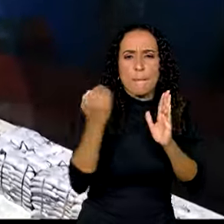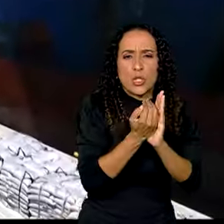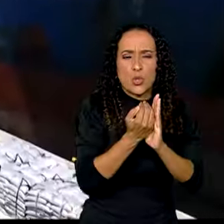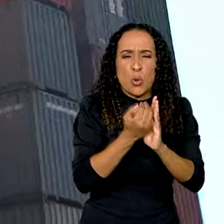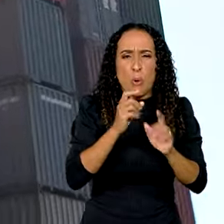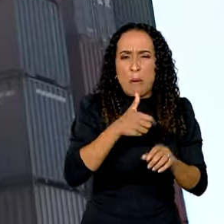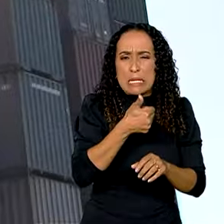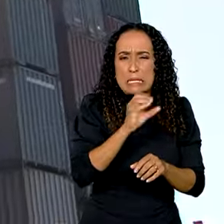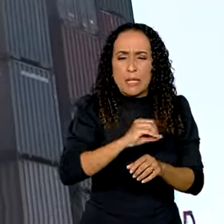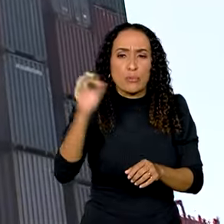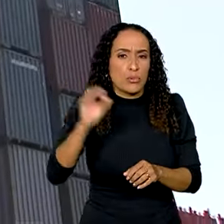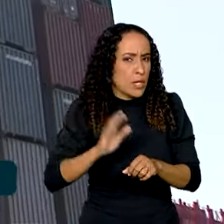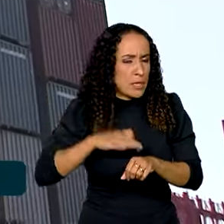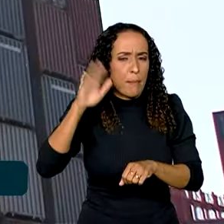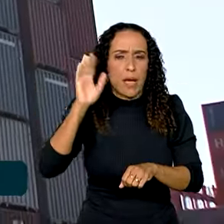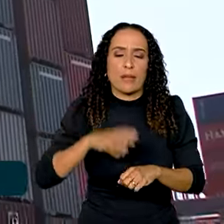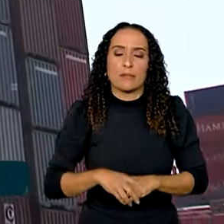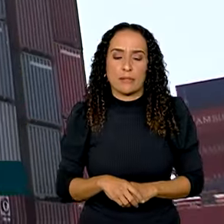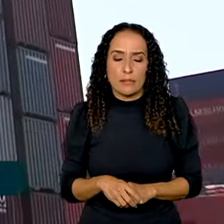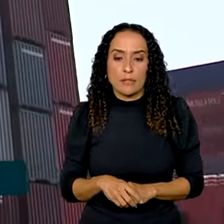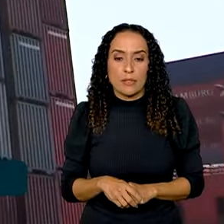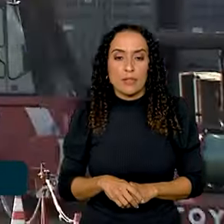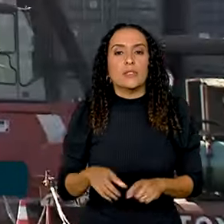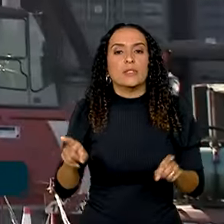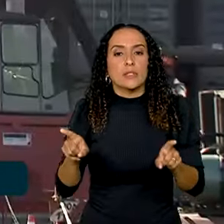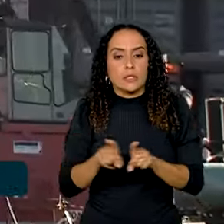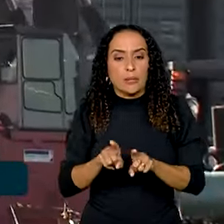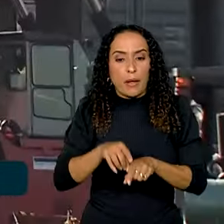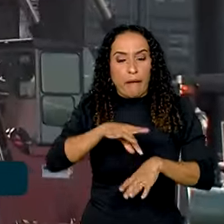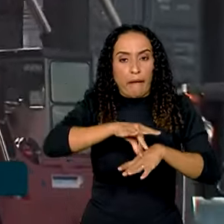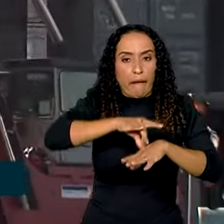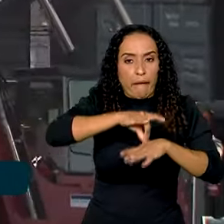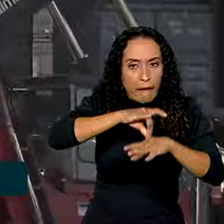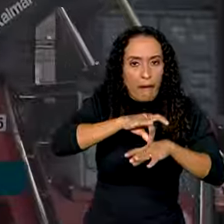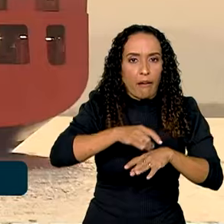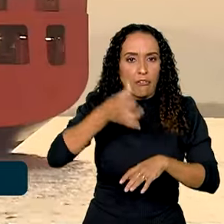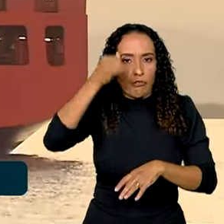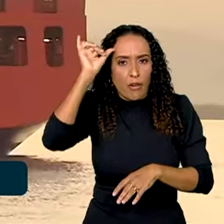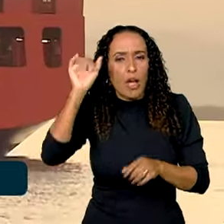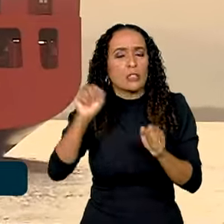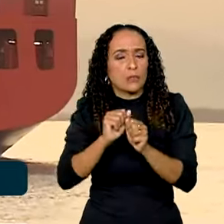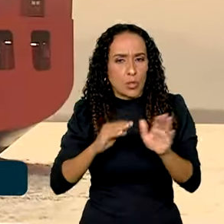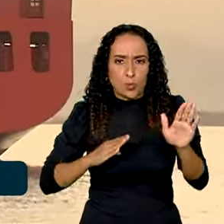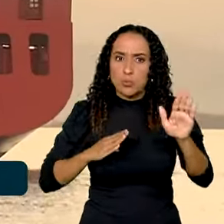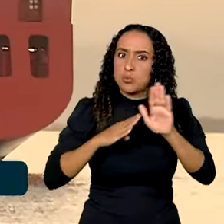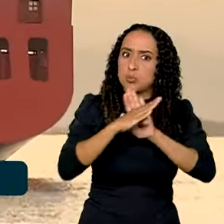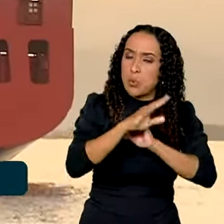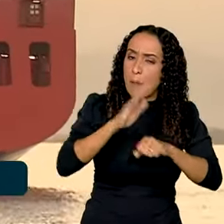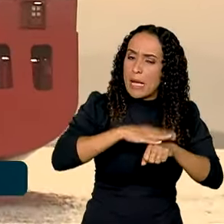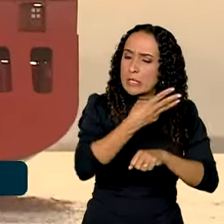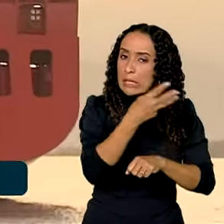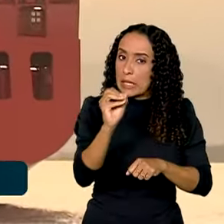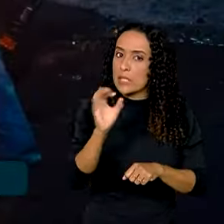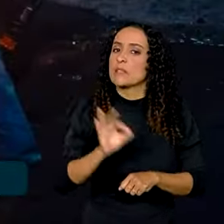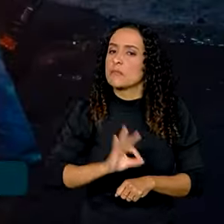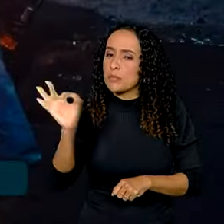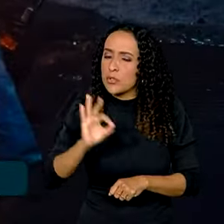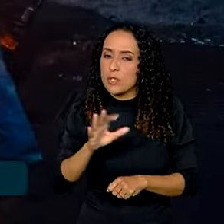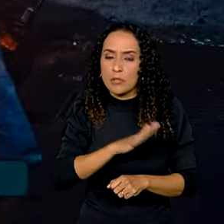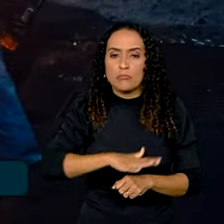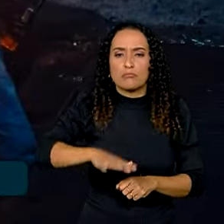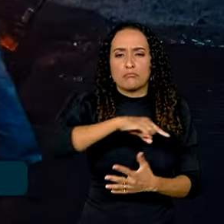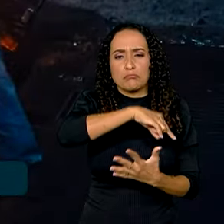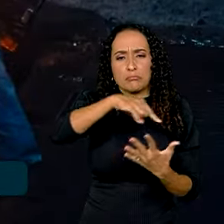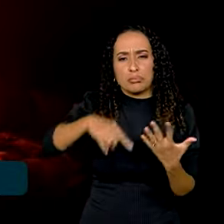mais de 100% nesse produto. A carne bovina, com crescimento expressivo, também de mais de 30%. Entre os